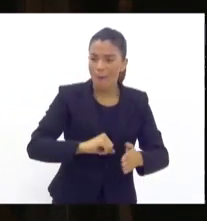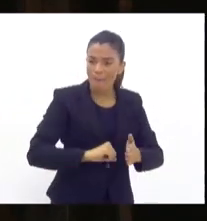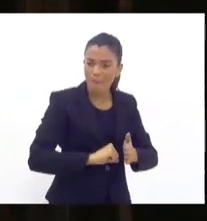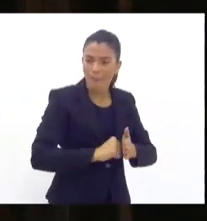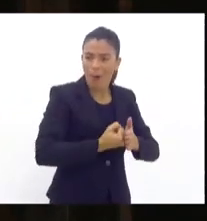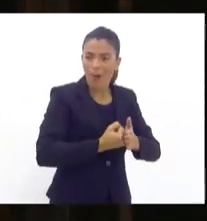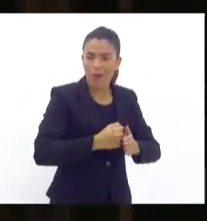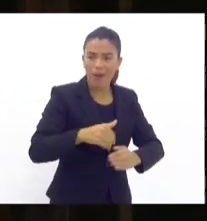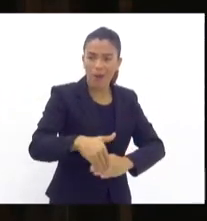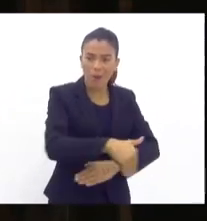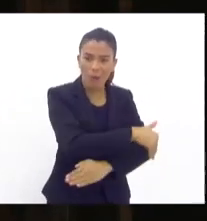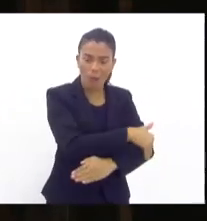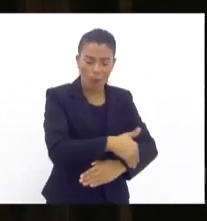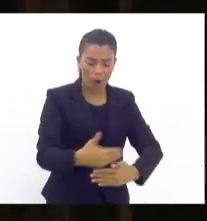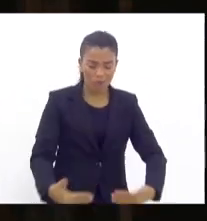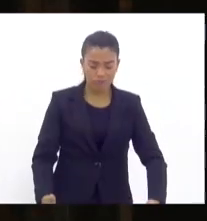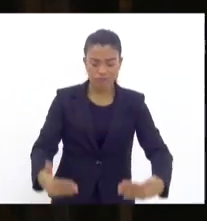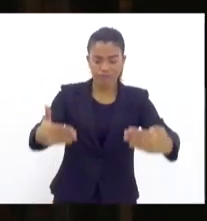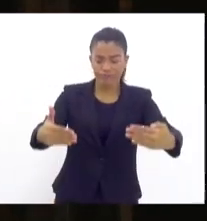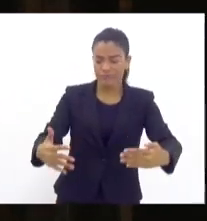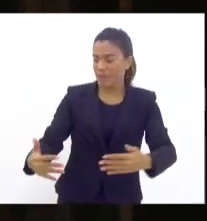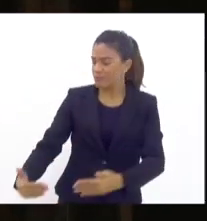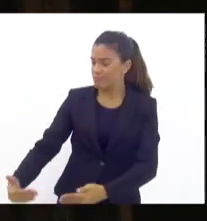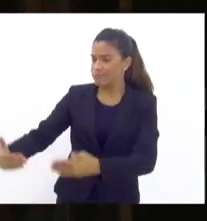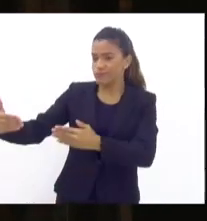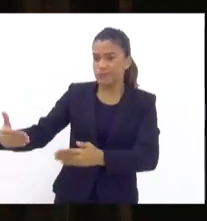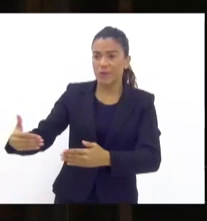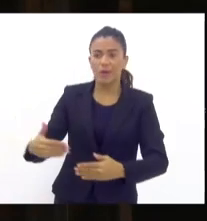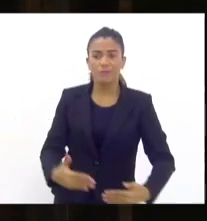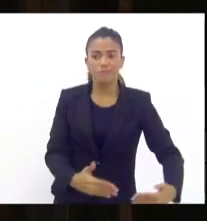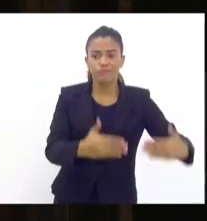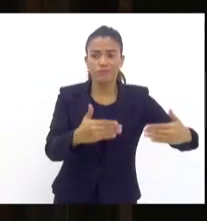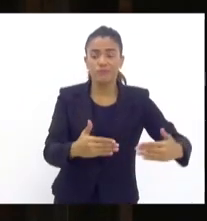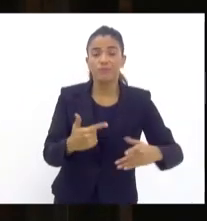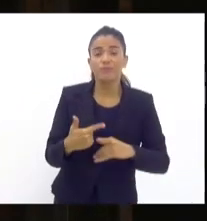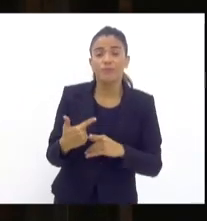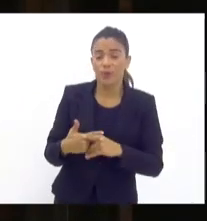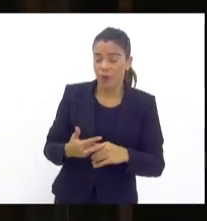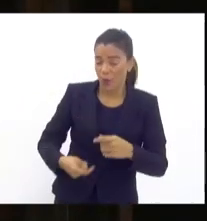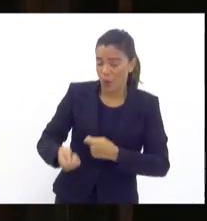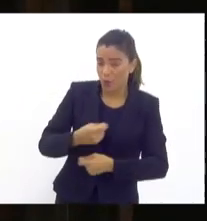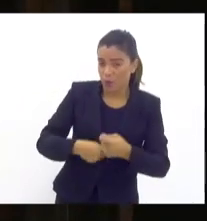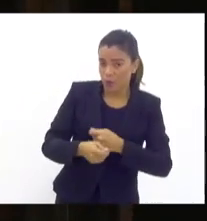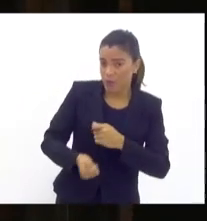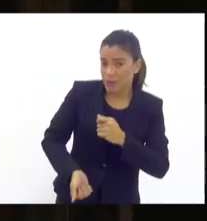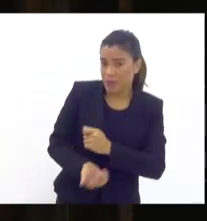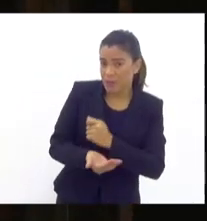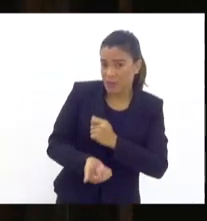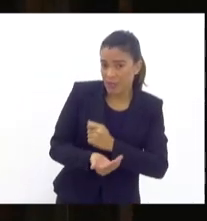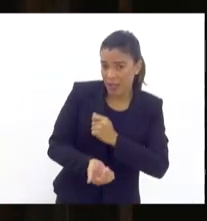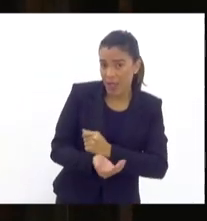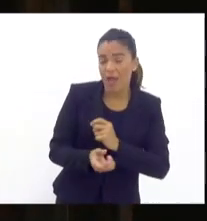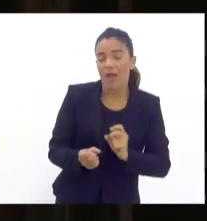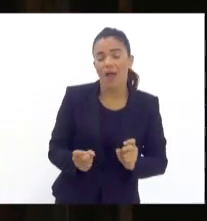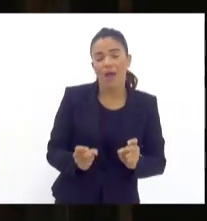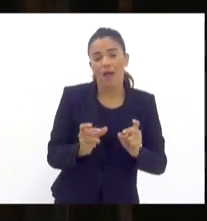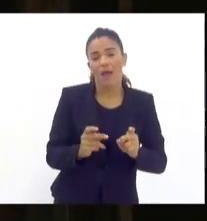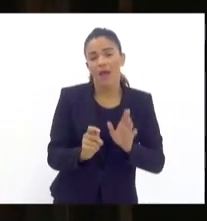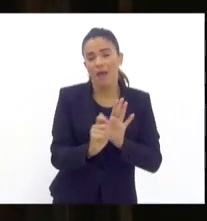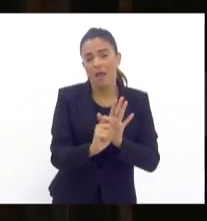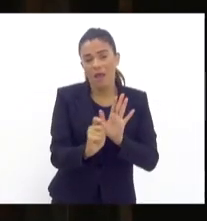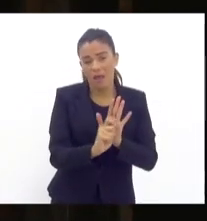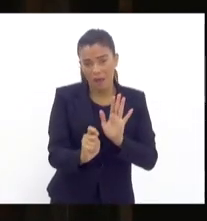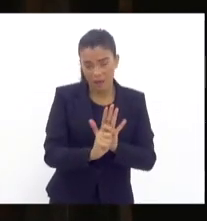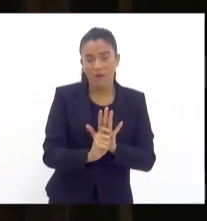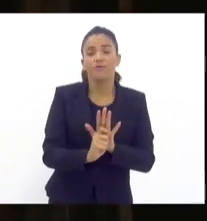relativamente próximas, é natural, porque o tráfico, como o coronel acabou de falar aqui, é um trabalho de